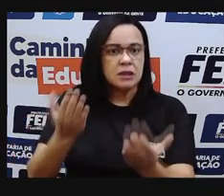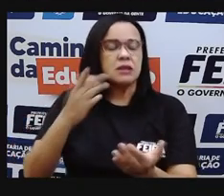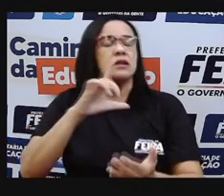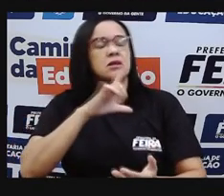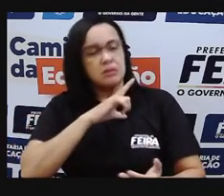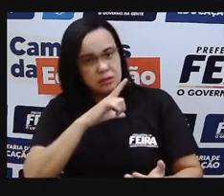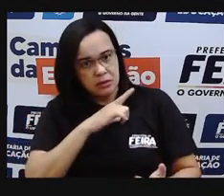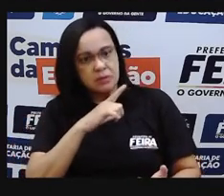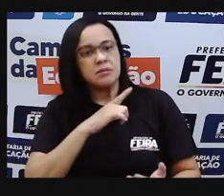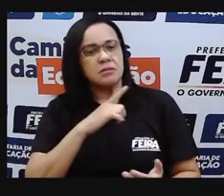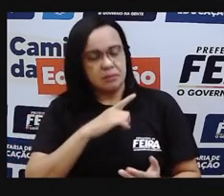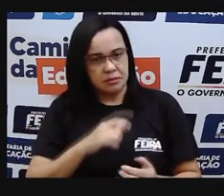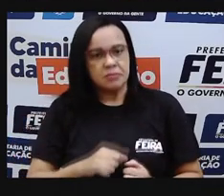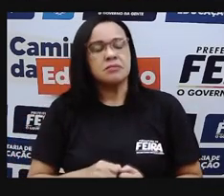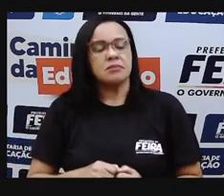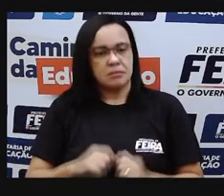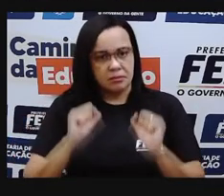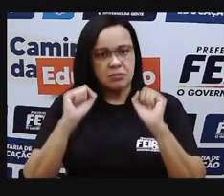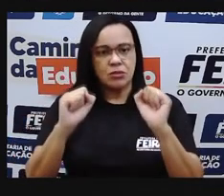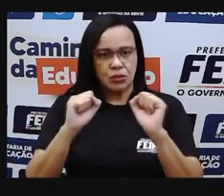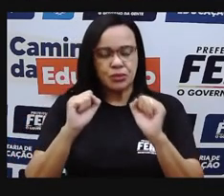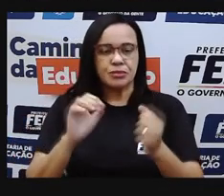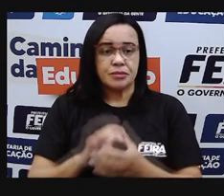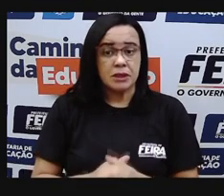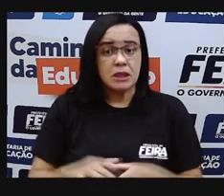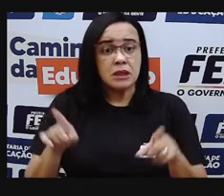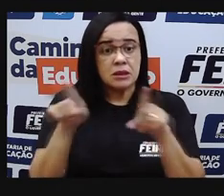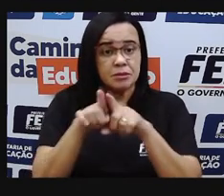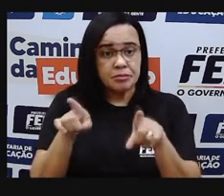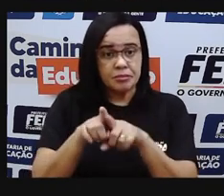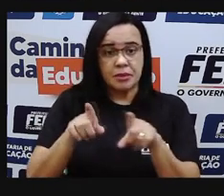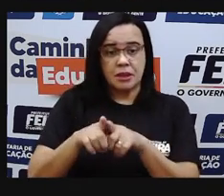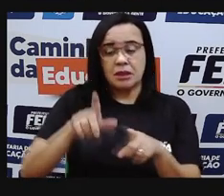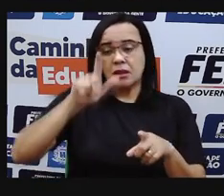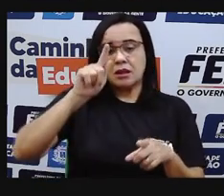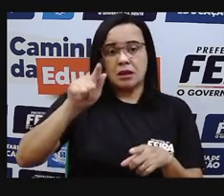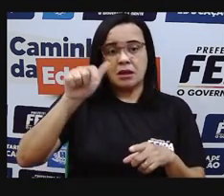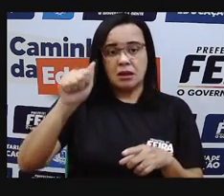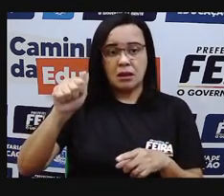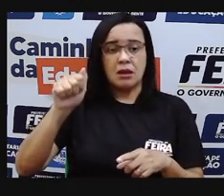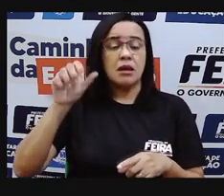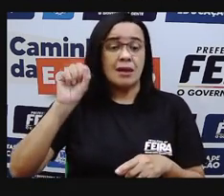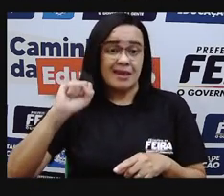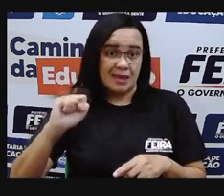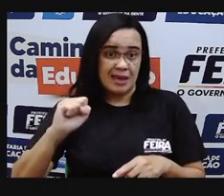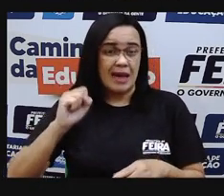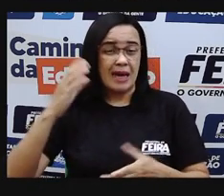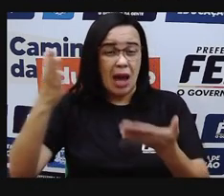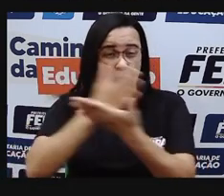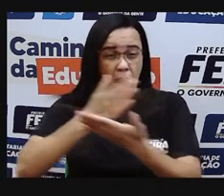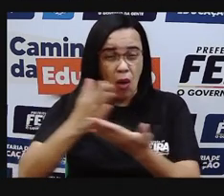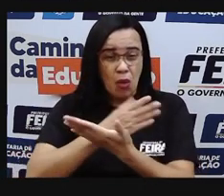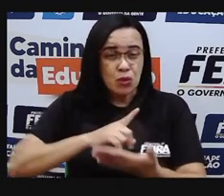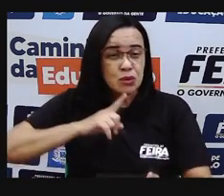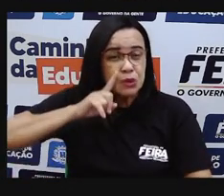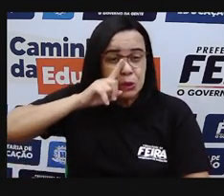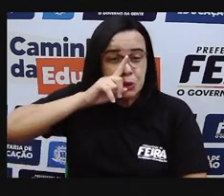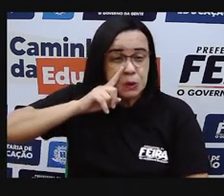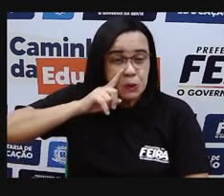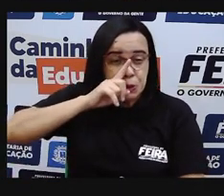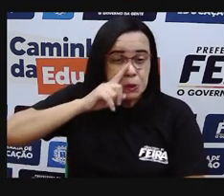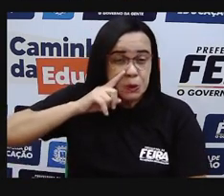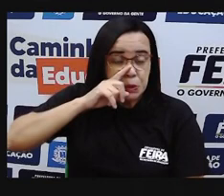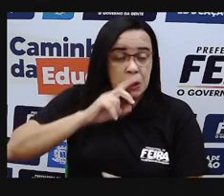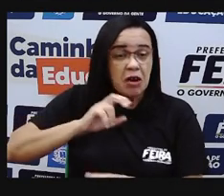Esses gases são o gás carbônico, o gás, que é o CO2, né, o CH4,